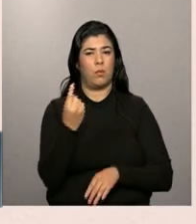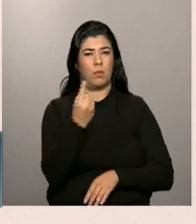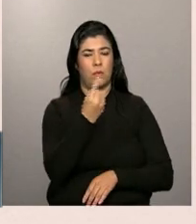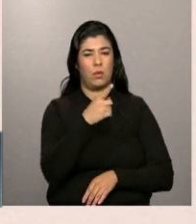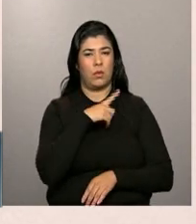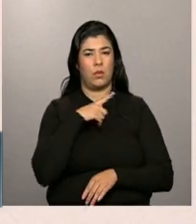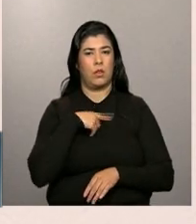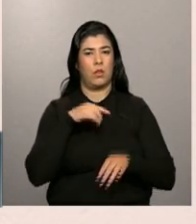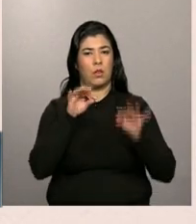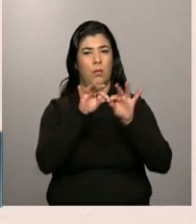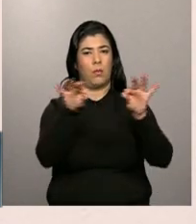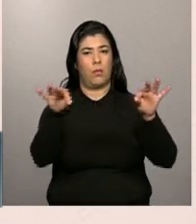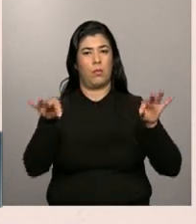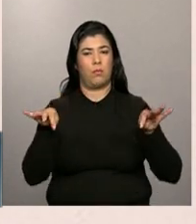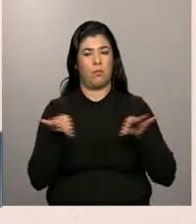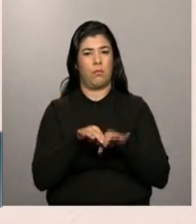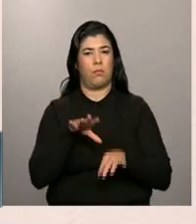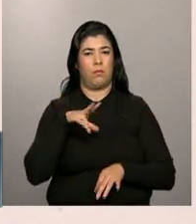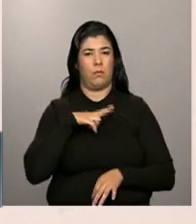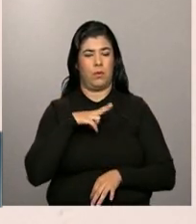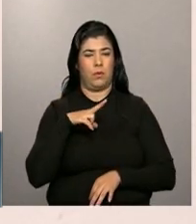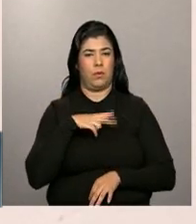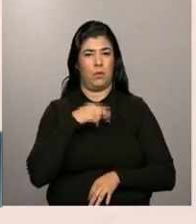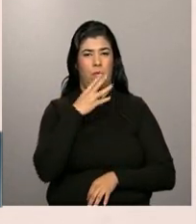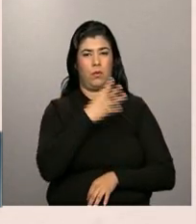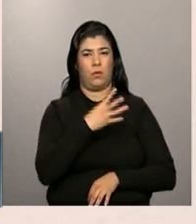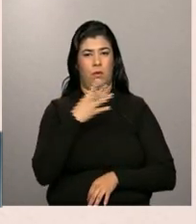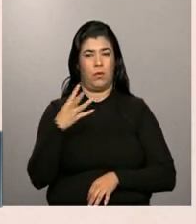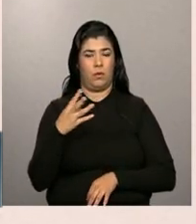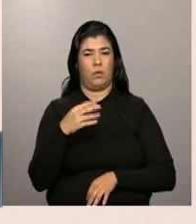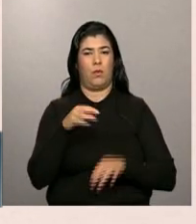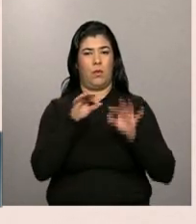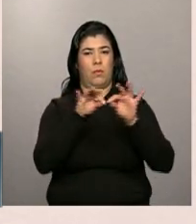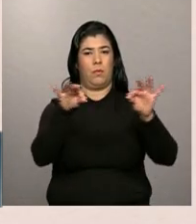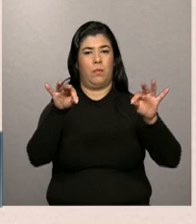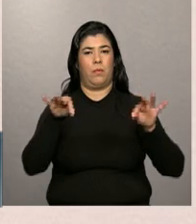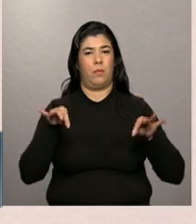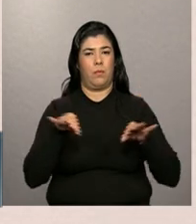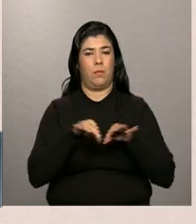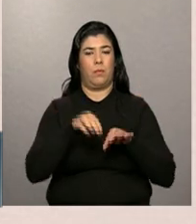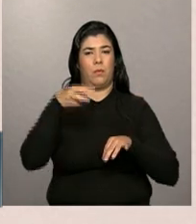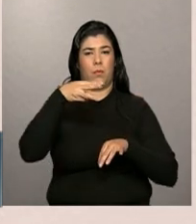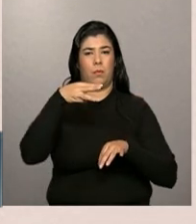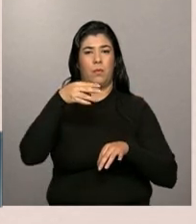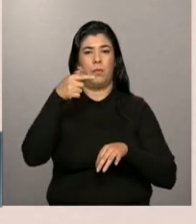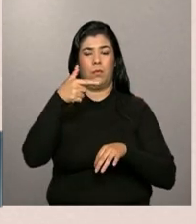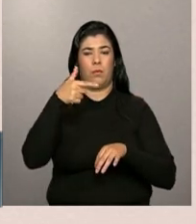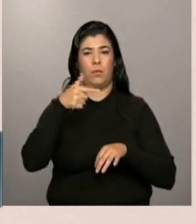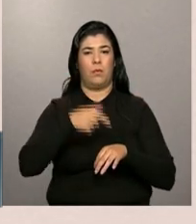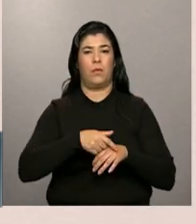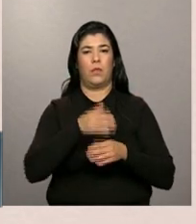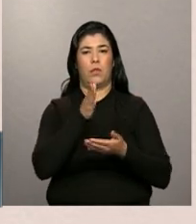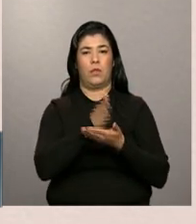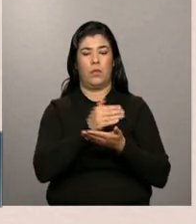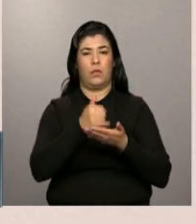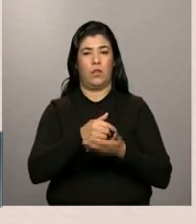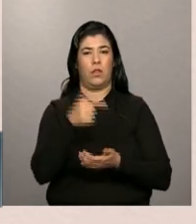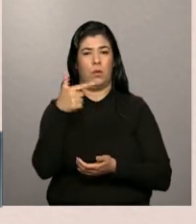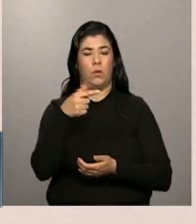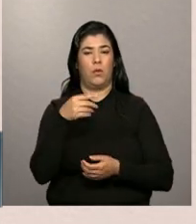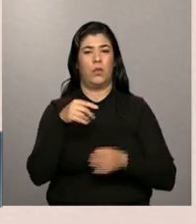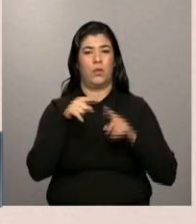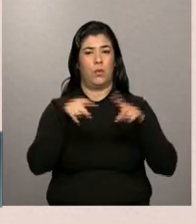uma área privativa de 44 metros quadrados, divididos em dois quartos, sala,